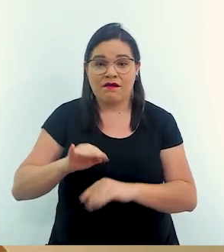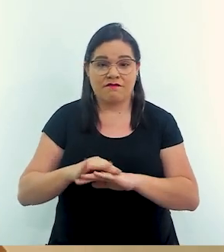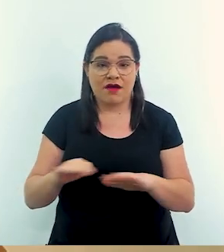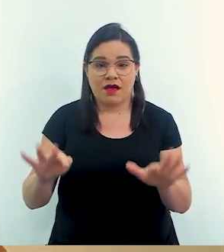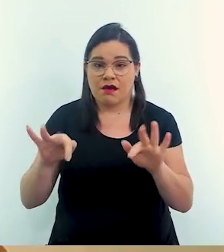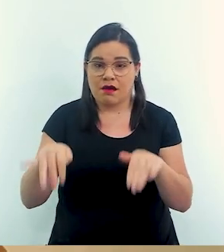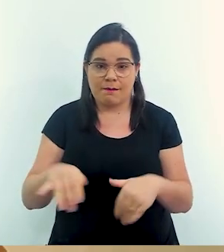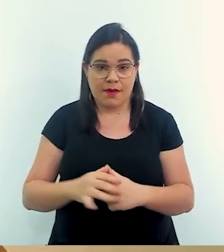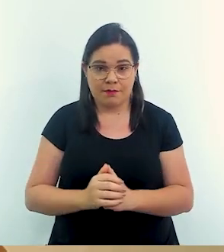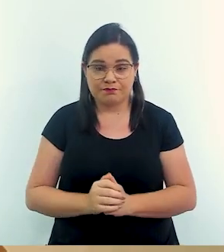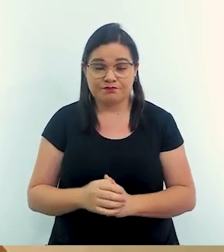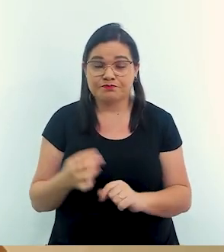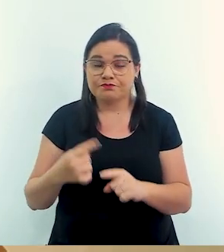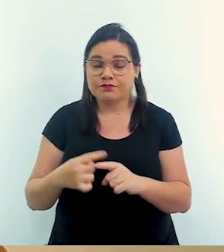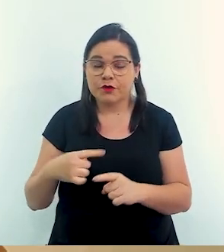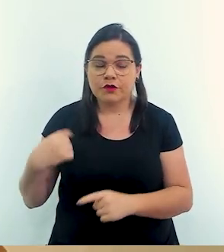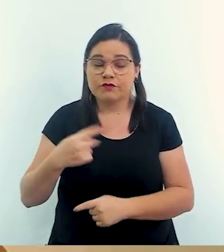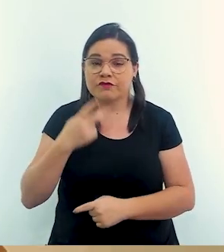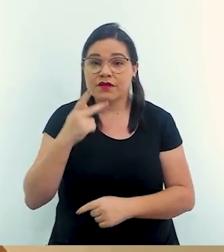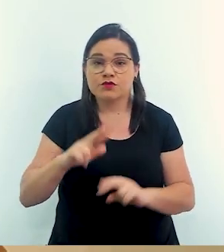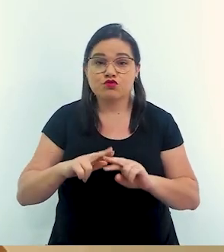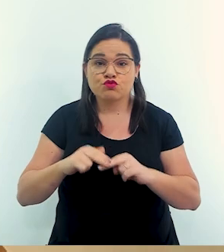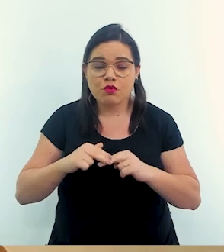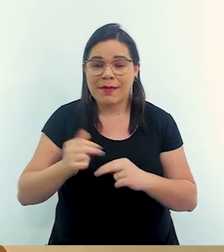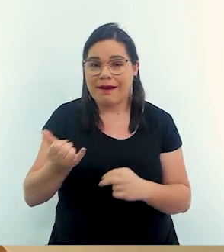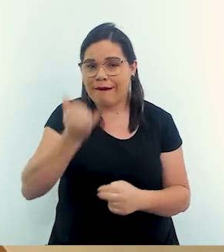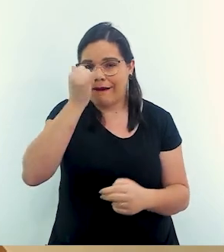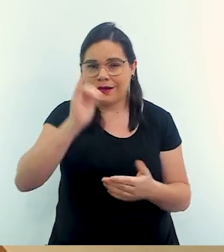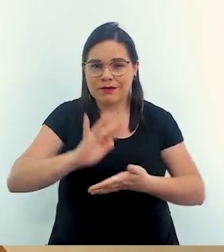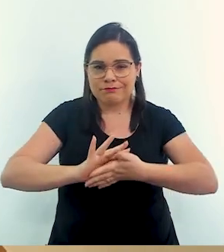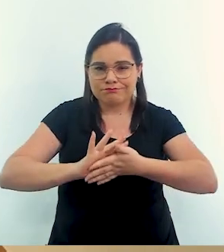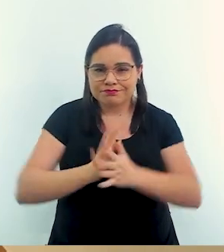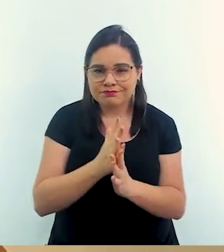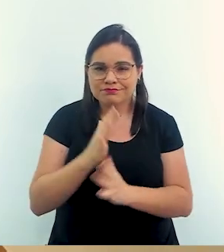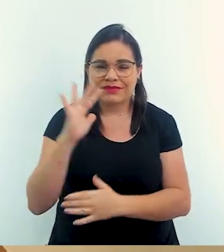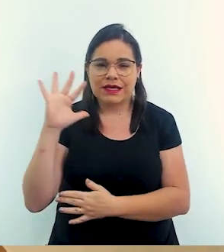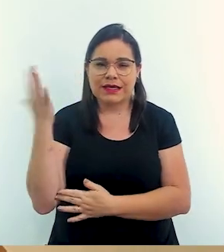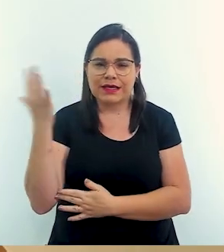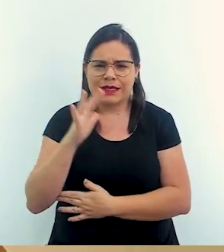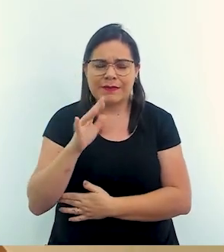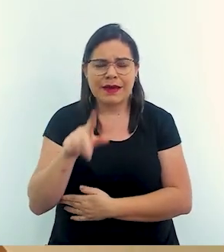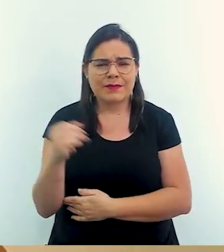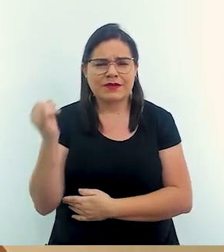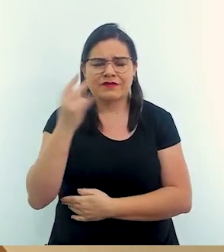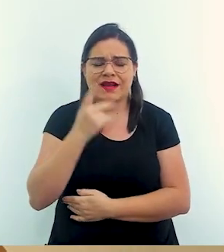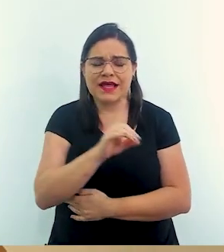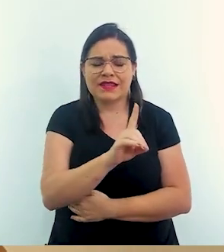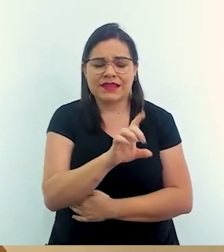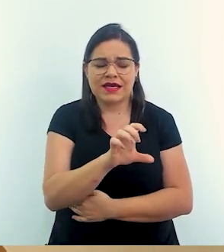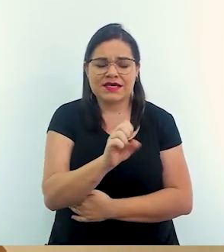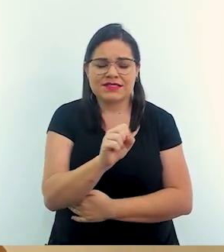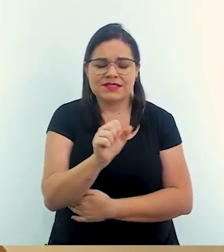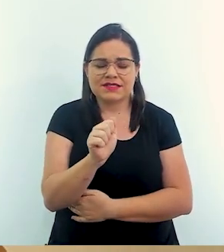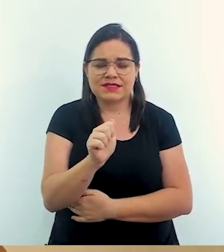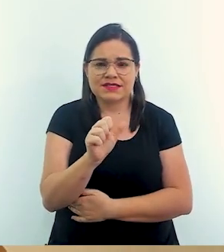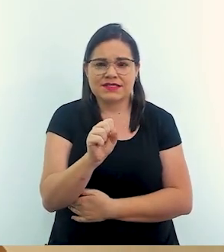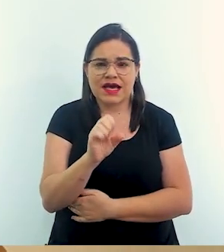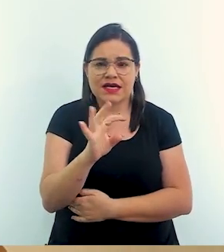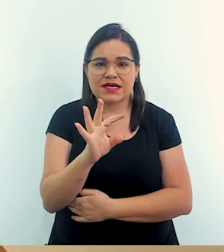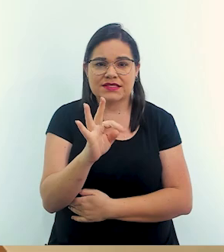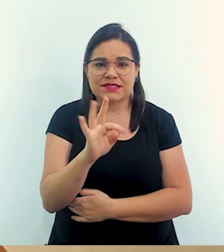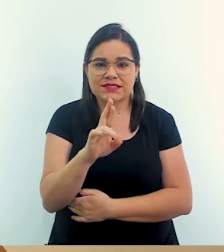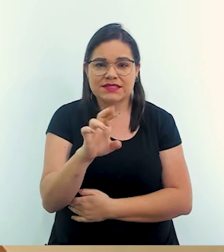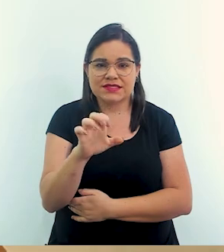Quando a gente fala sobre os desastres climáticos, e é importante a gente até mudar essa nomenclatura, que há um tempo atrás a gente falava